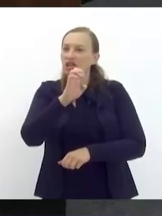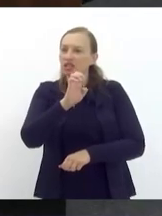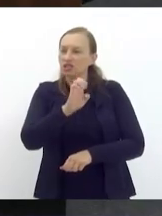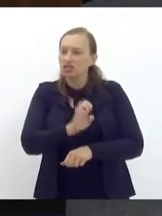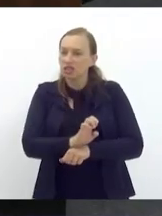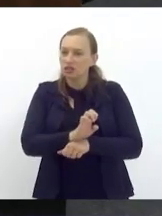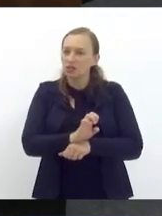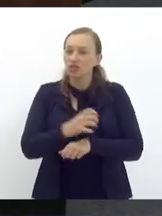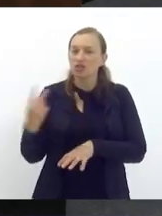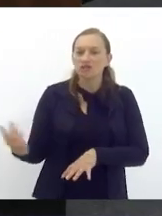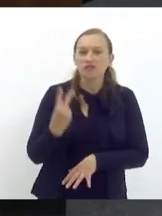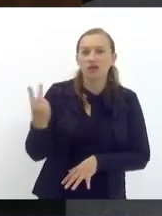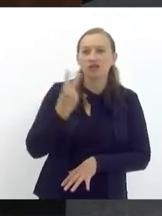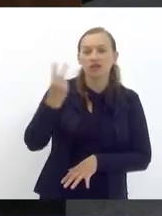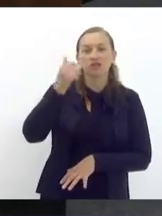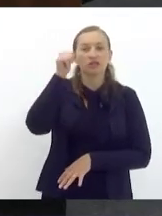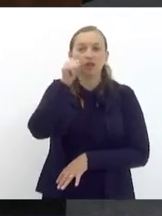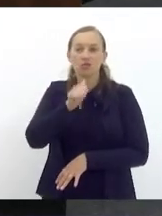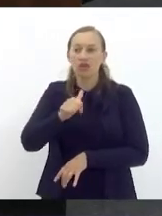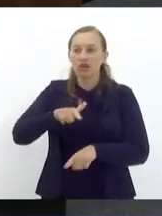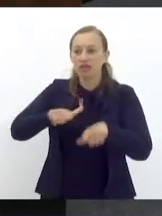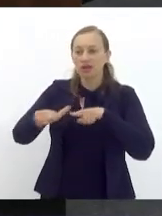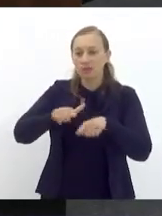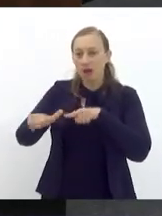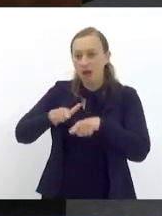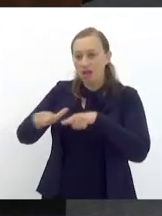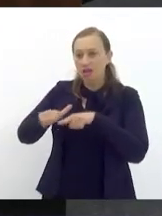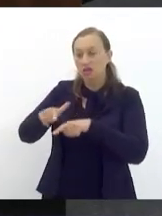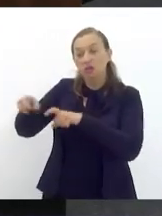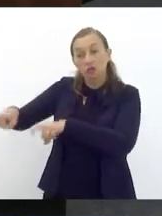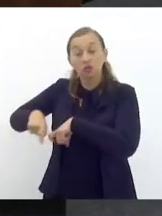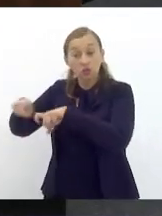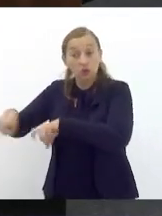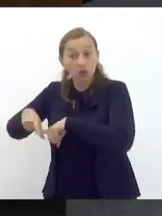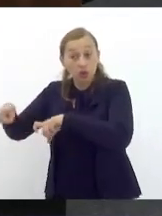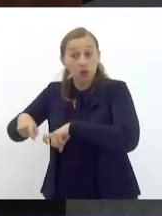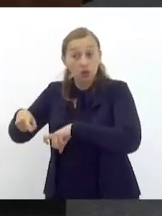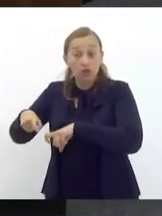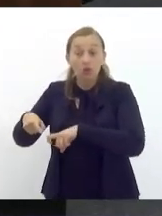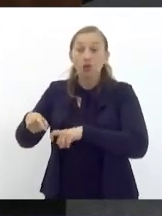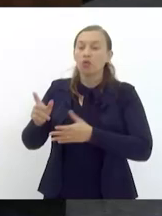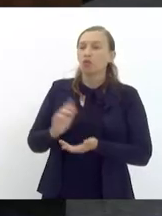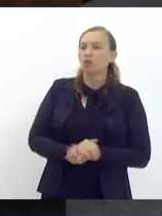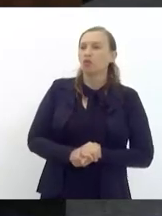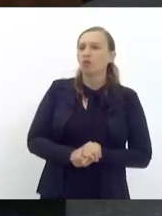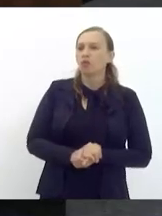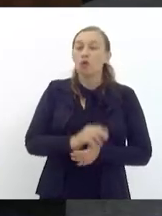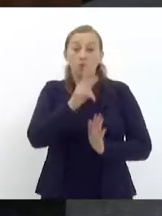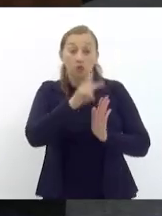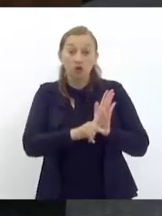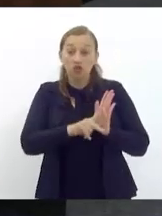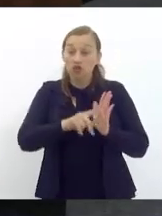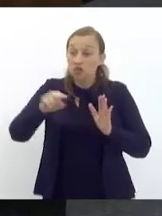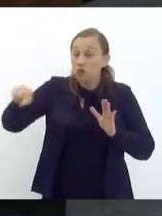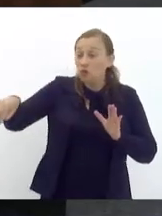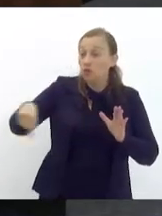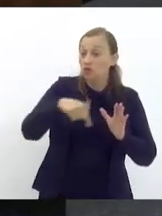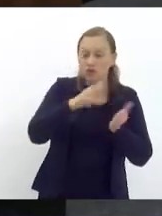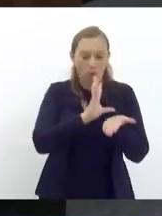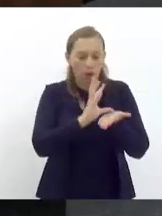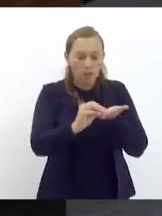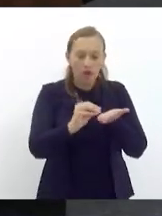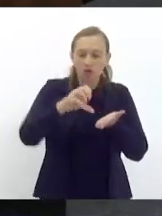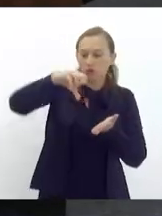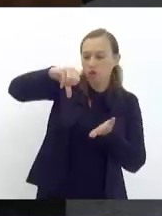valorização da mulher no campo projeto quando veio a pauta recebeu nove